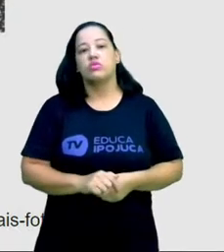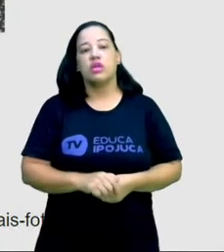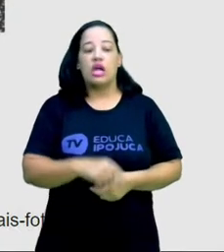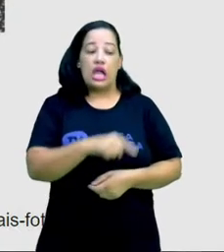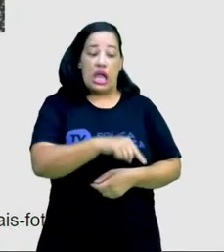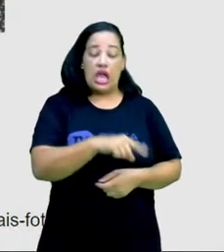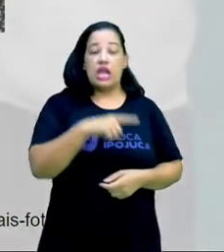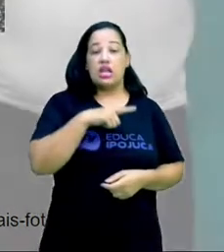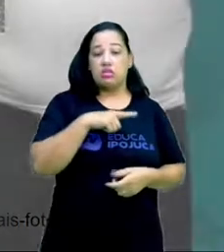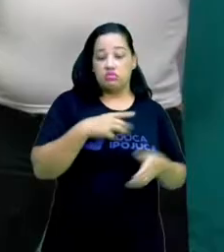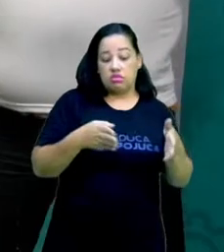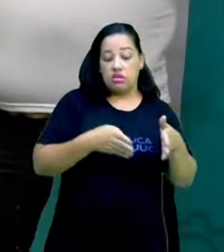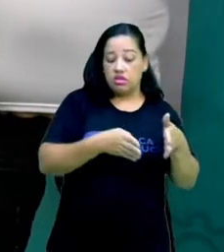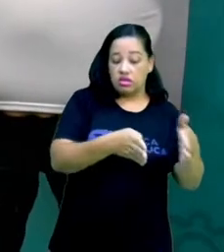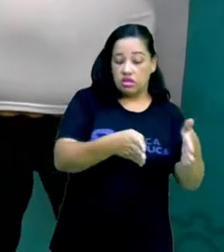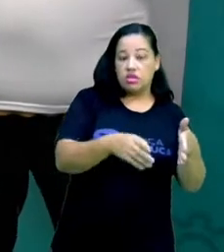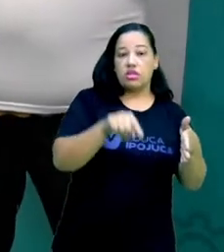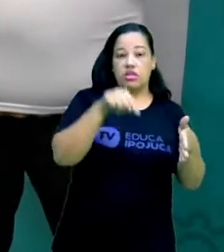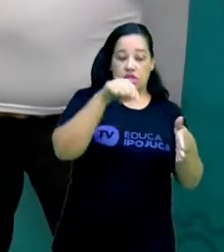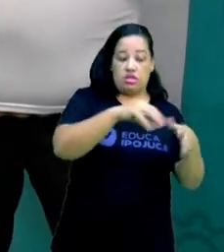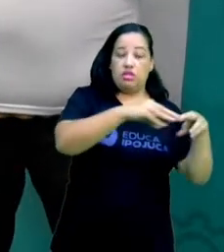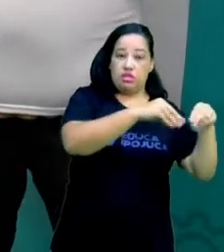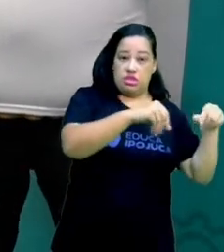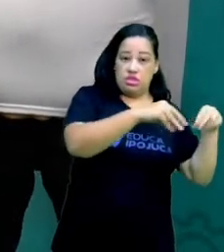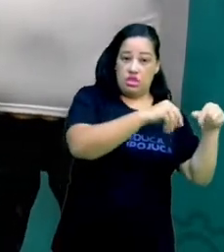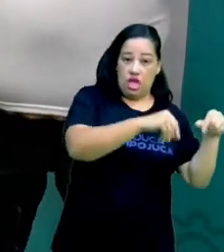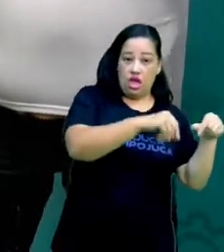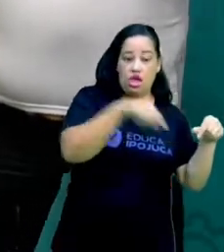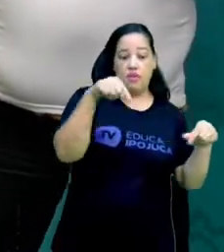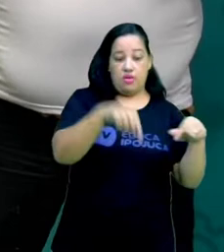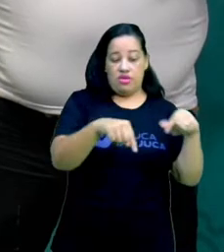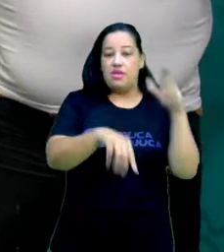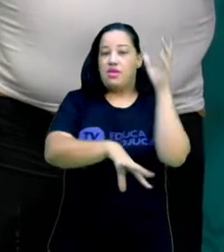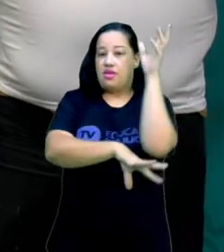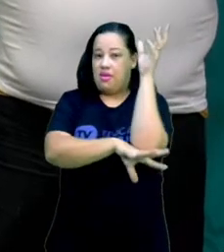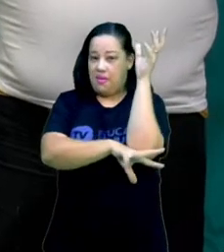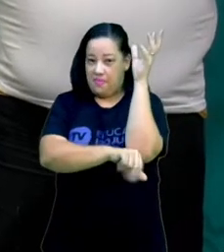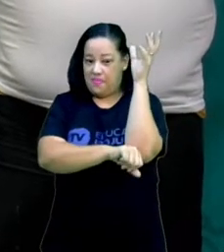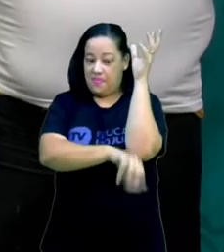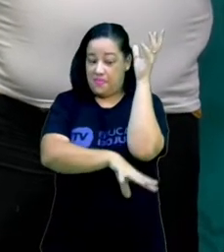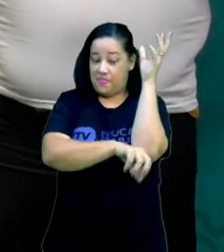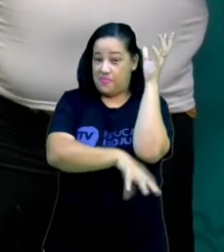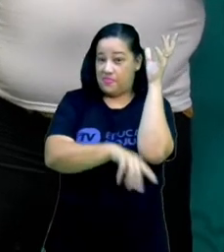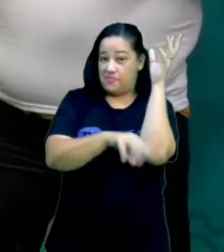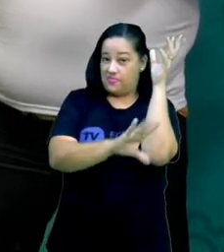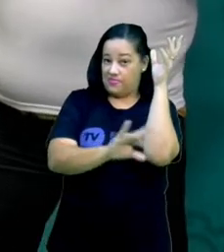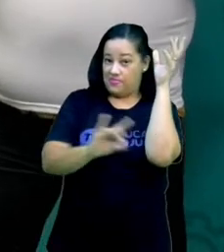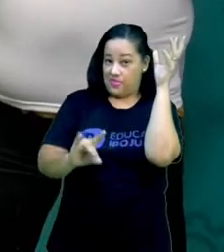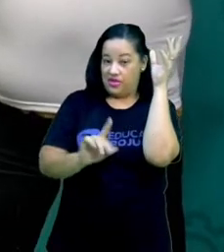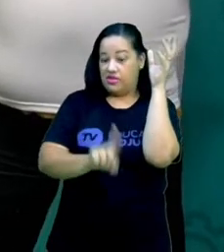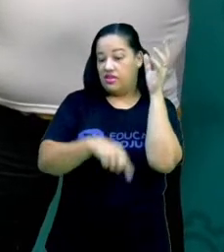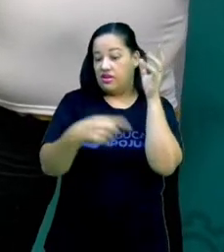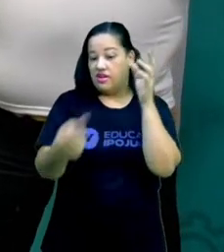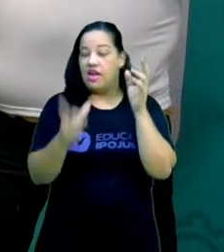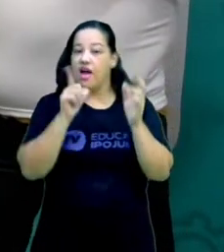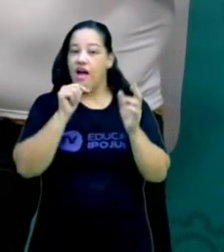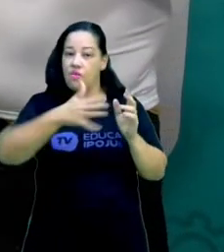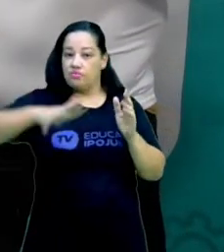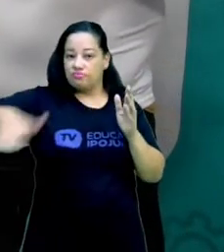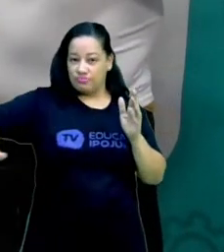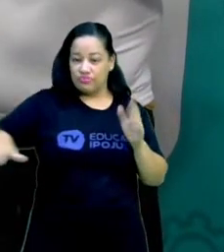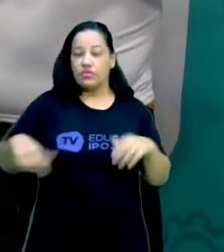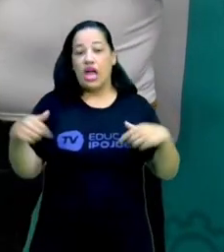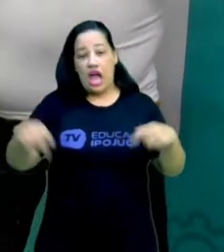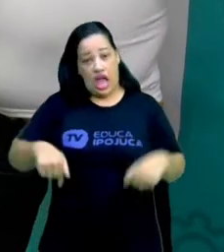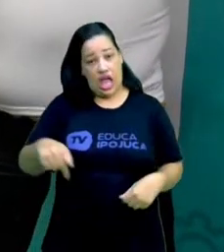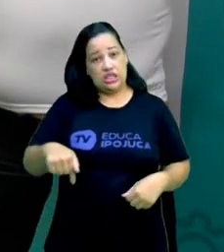transição entre a parte terrestre e a parte marítima. A gente tem aqui na nossa região